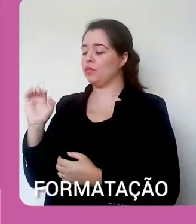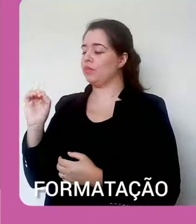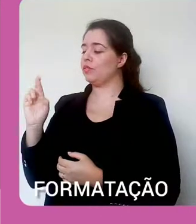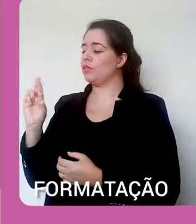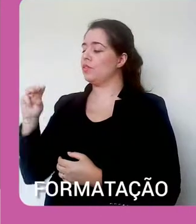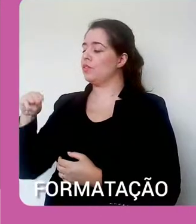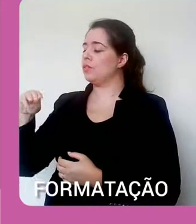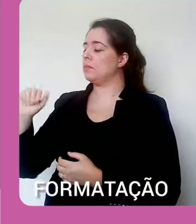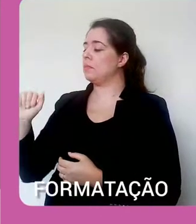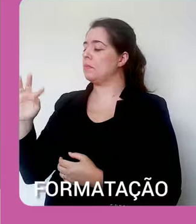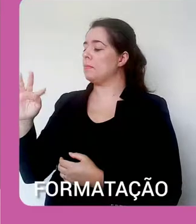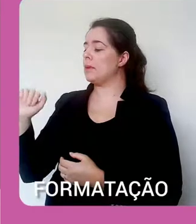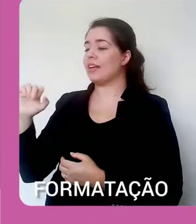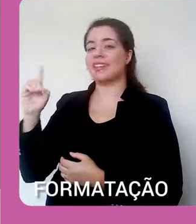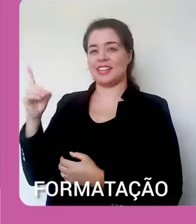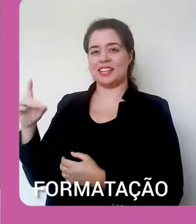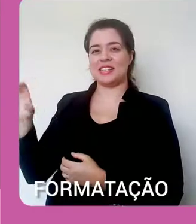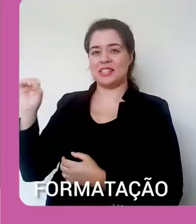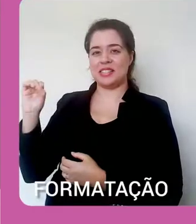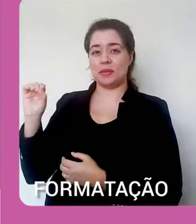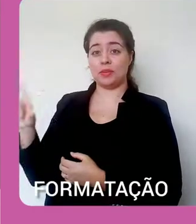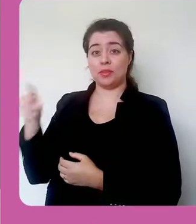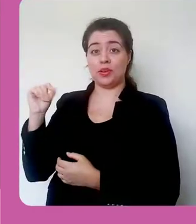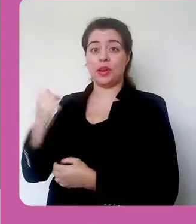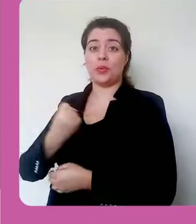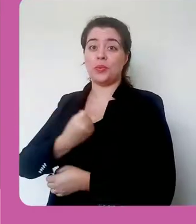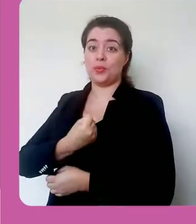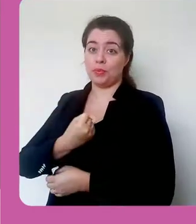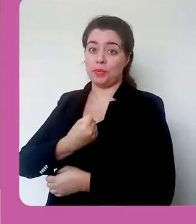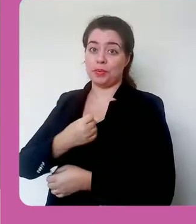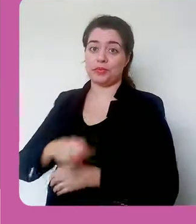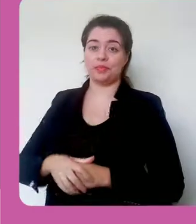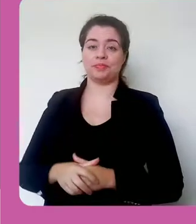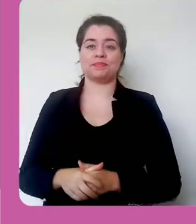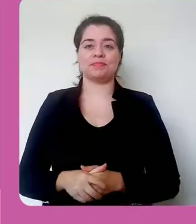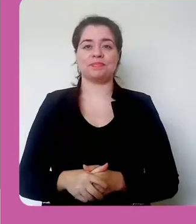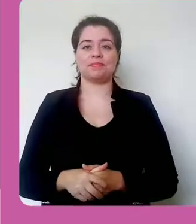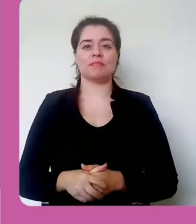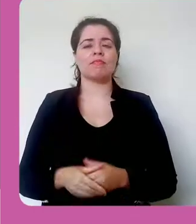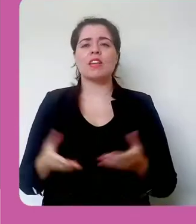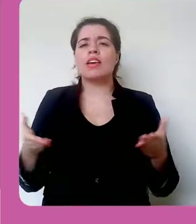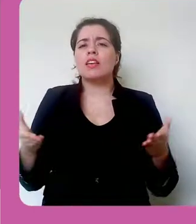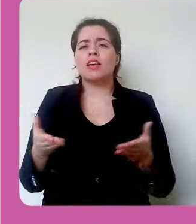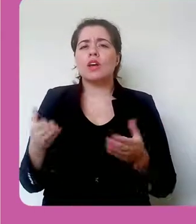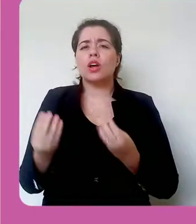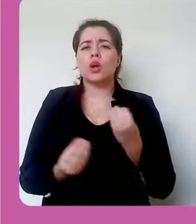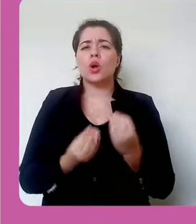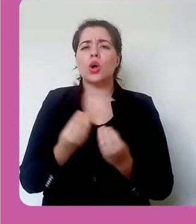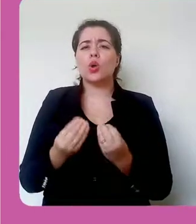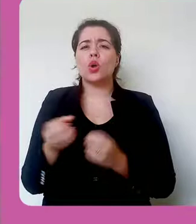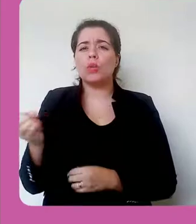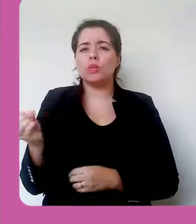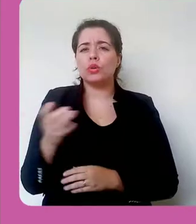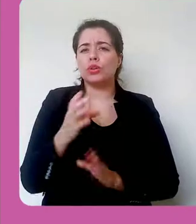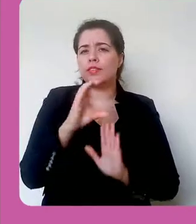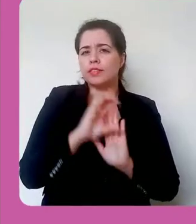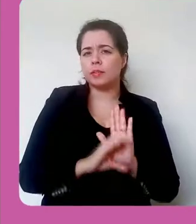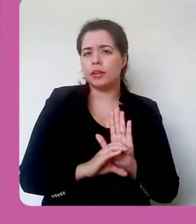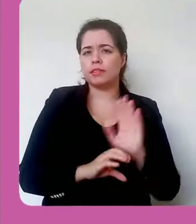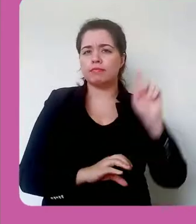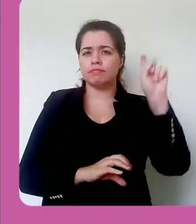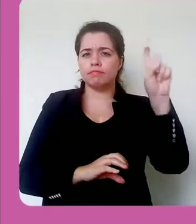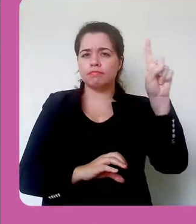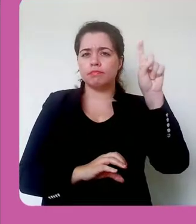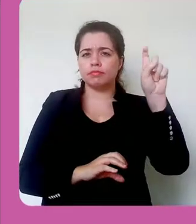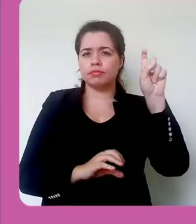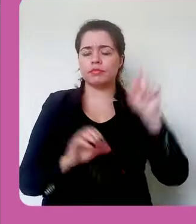E agora, para a gente incluir mais um capítulo, a gente clica aqui no botão Adicionar Novo Capítulo. Então, vou